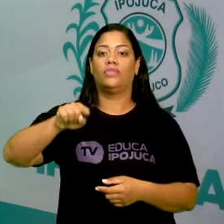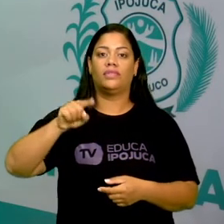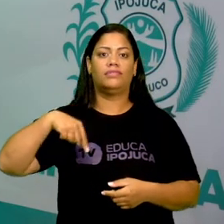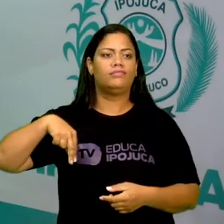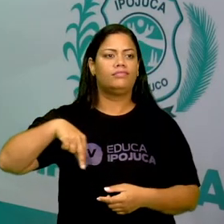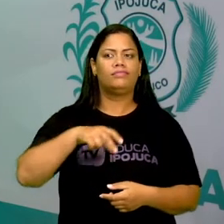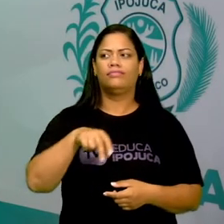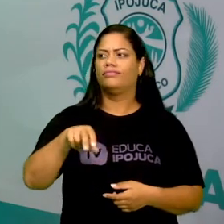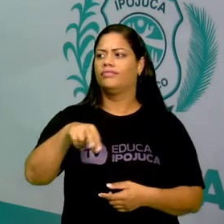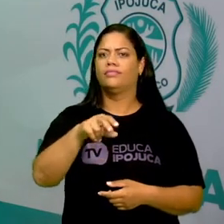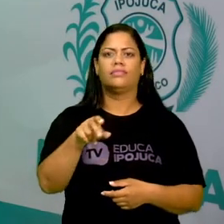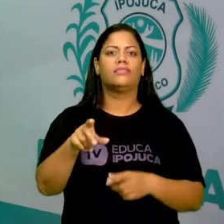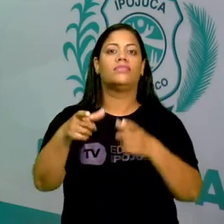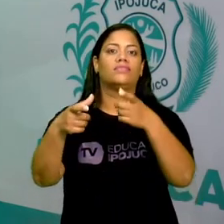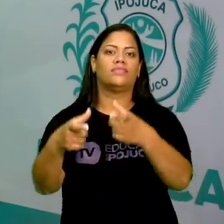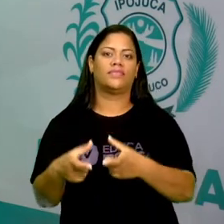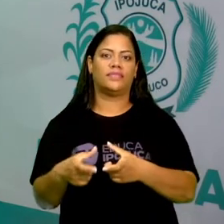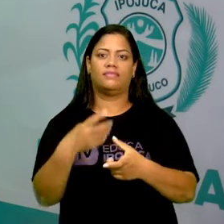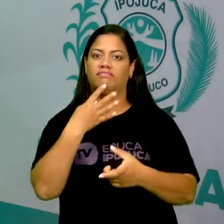determinado local.